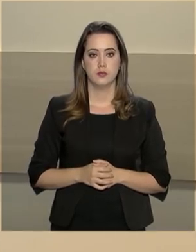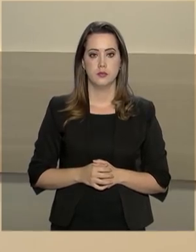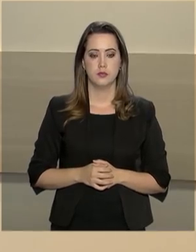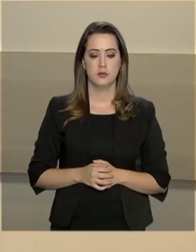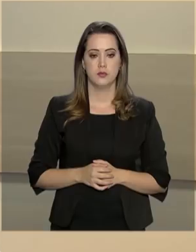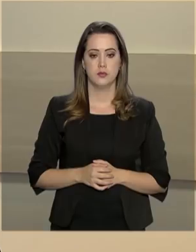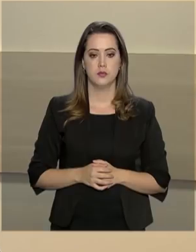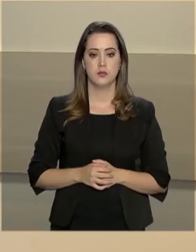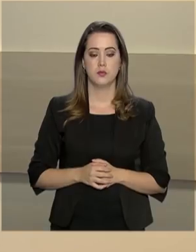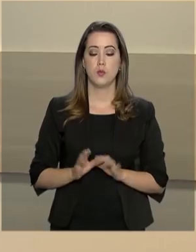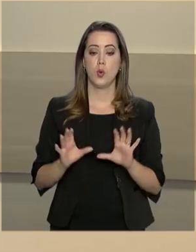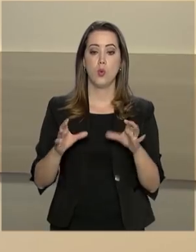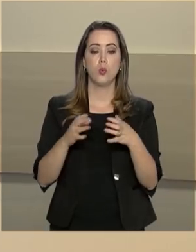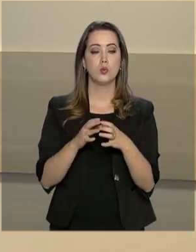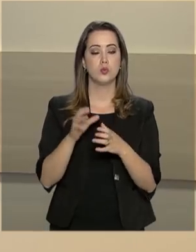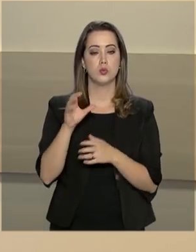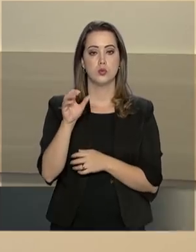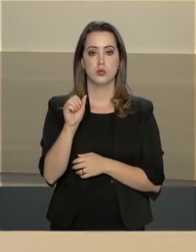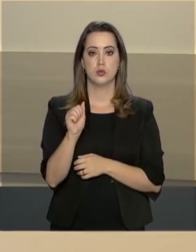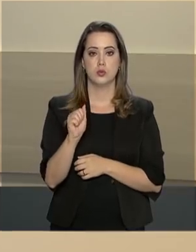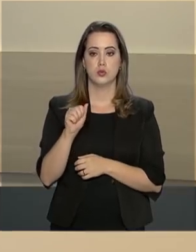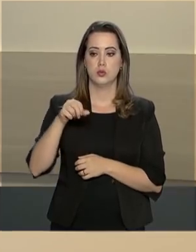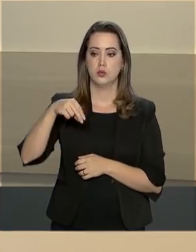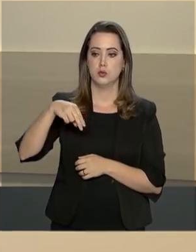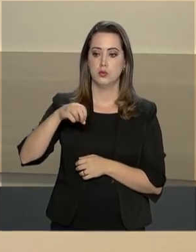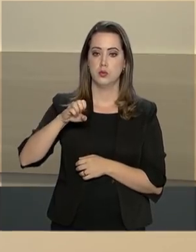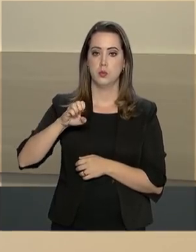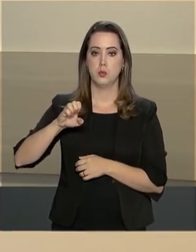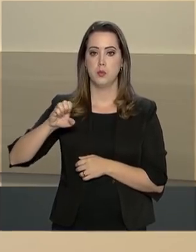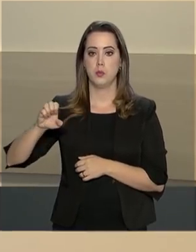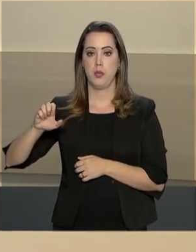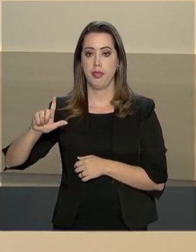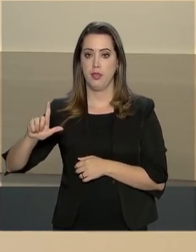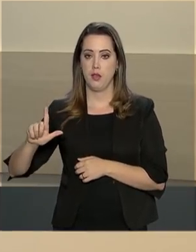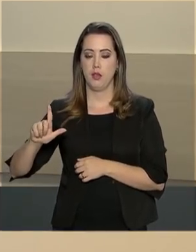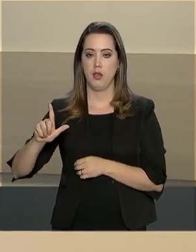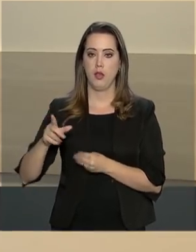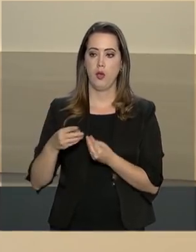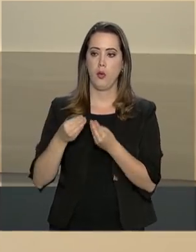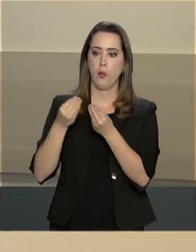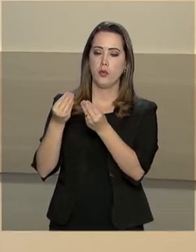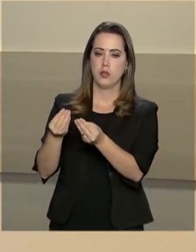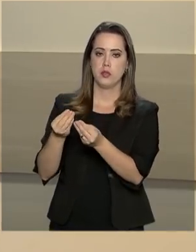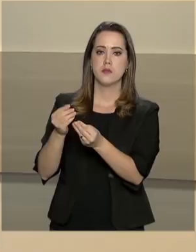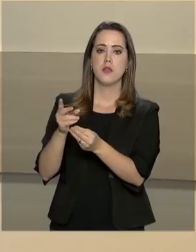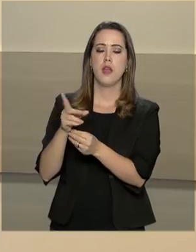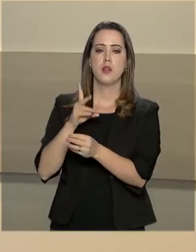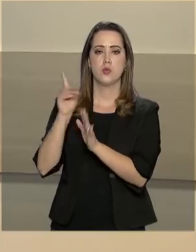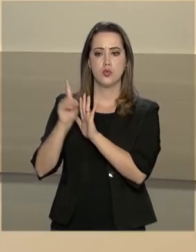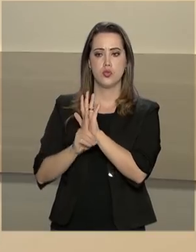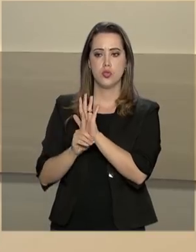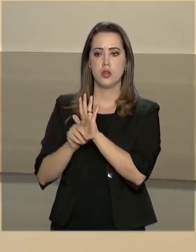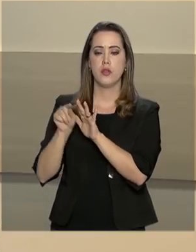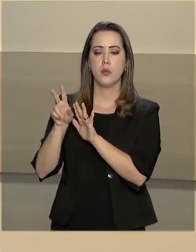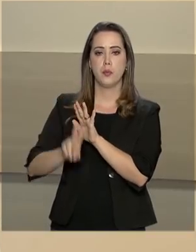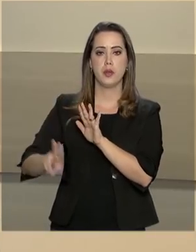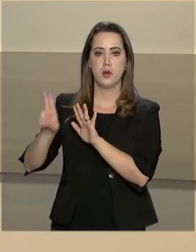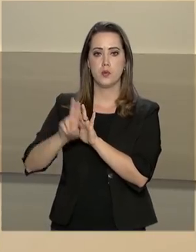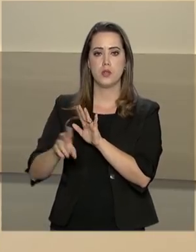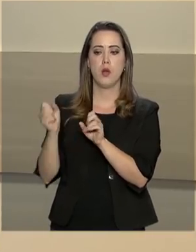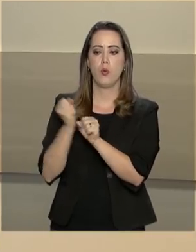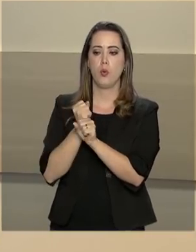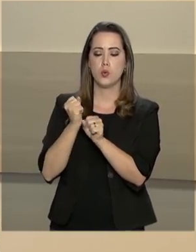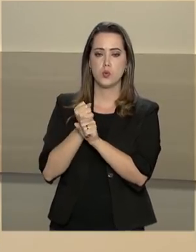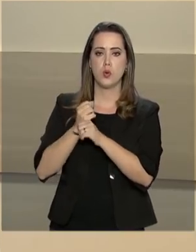A ANEL outorga o direito para a empresa explorar aquela usina por meio da construção